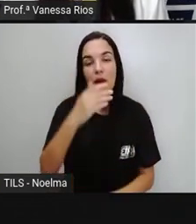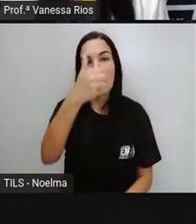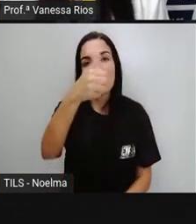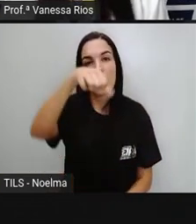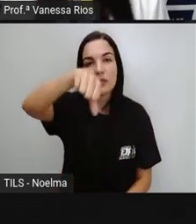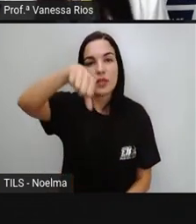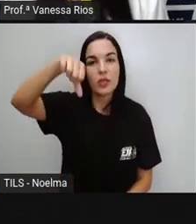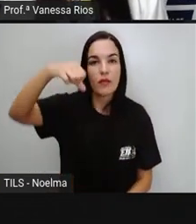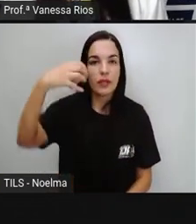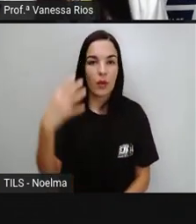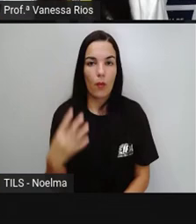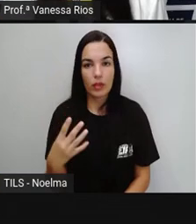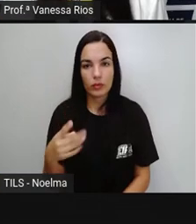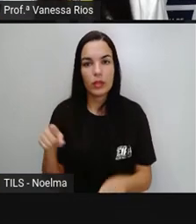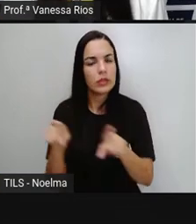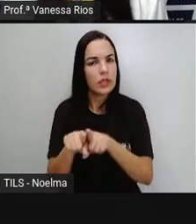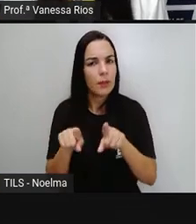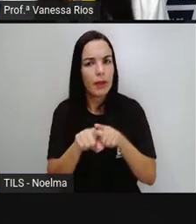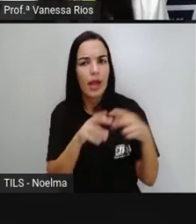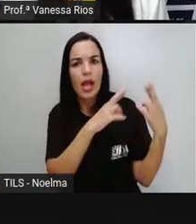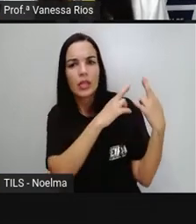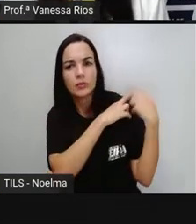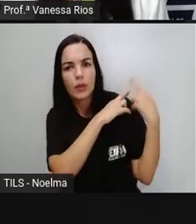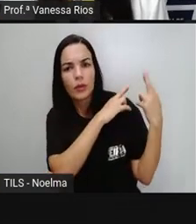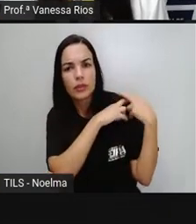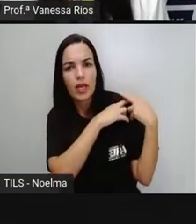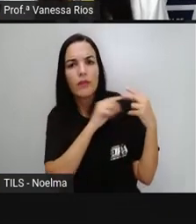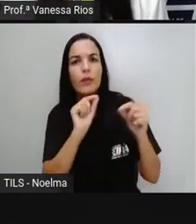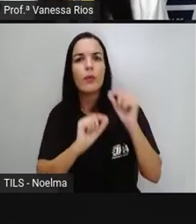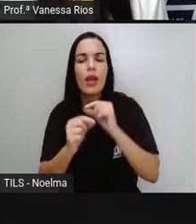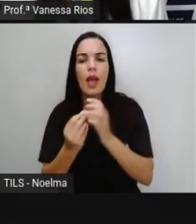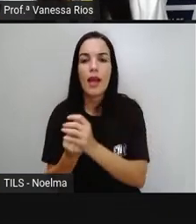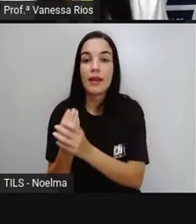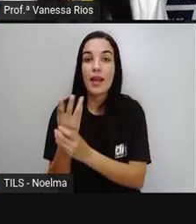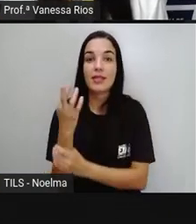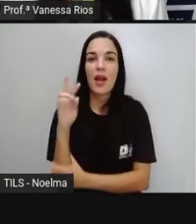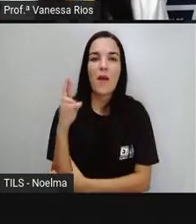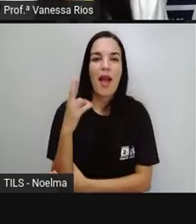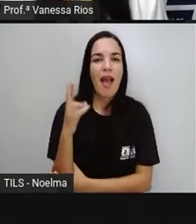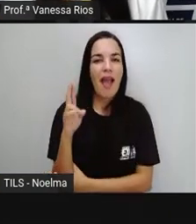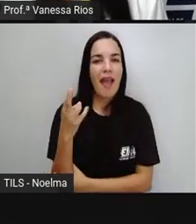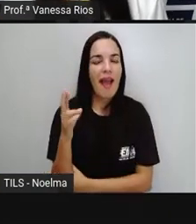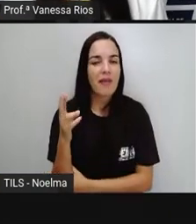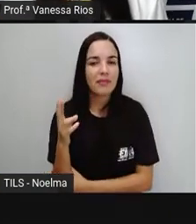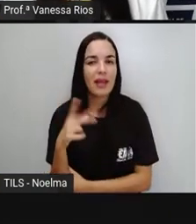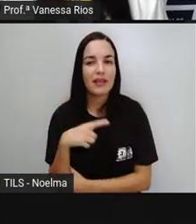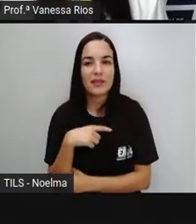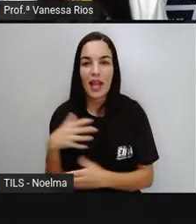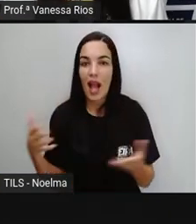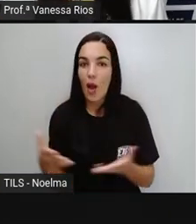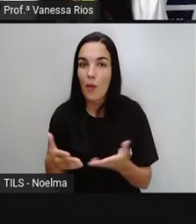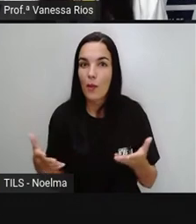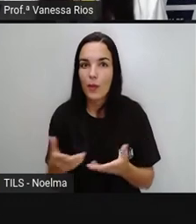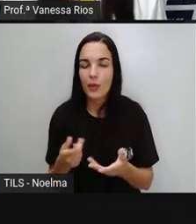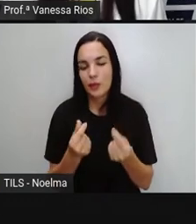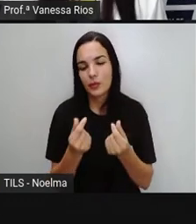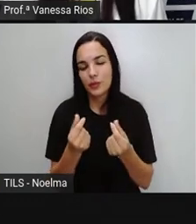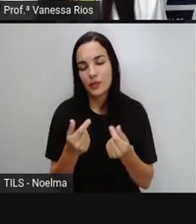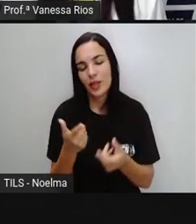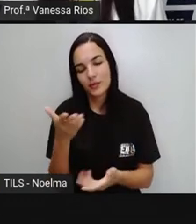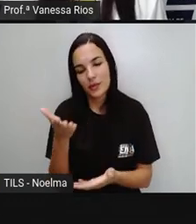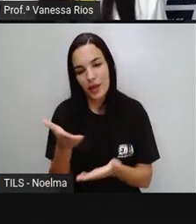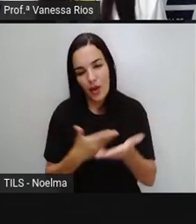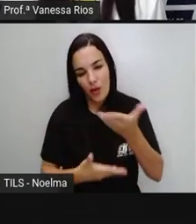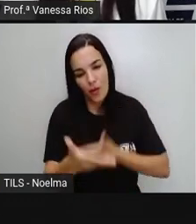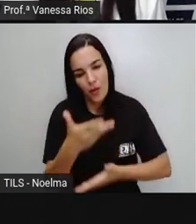E aí foi Também Responsável Pela criação Do real A moeda Circula Até os dias De hoje Na